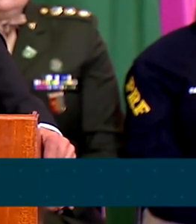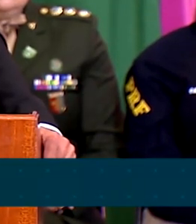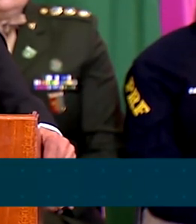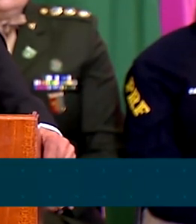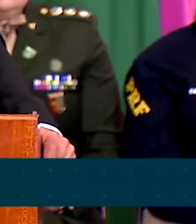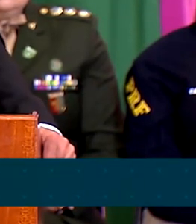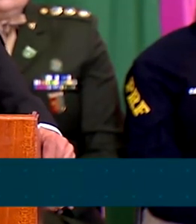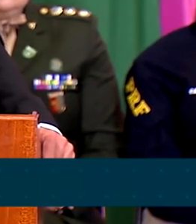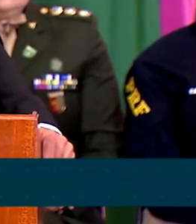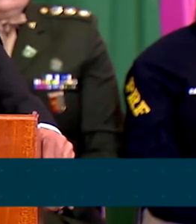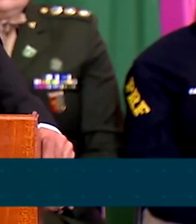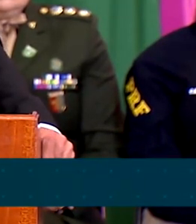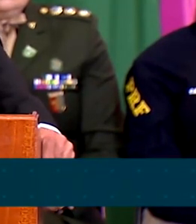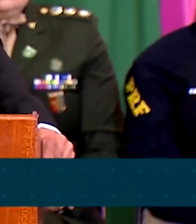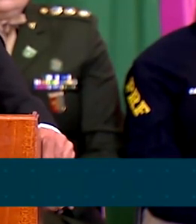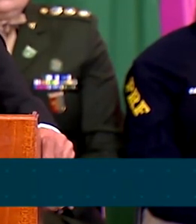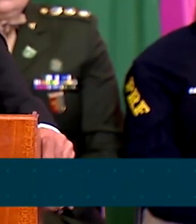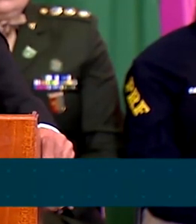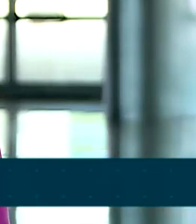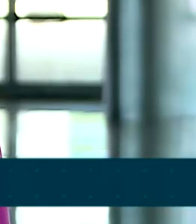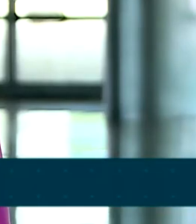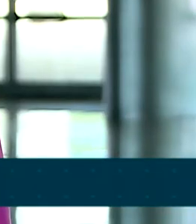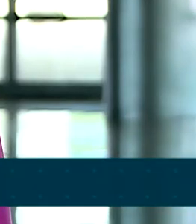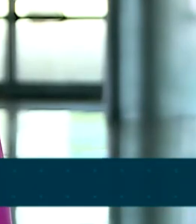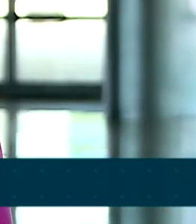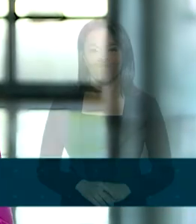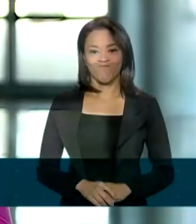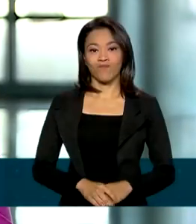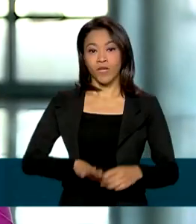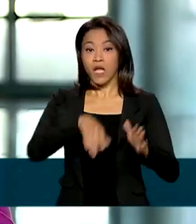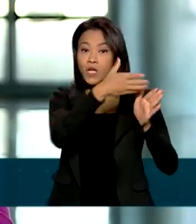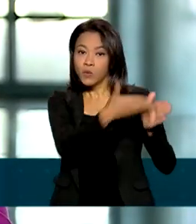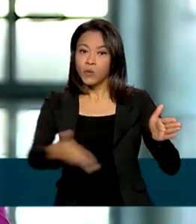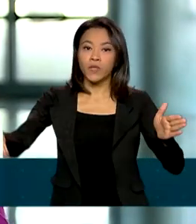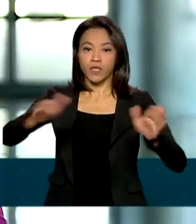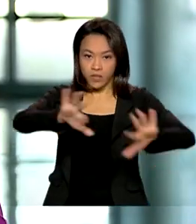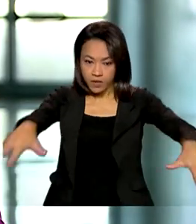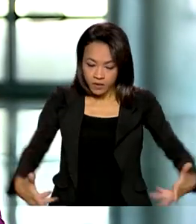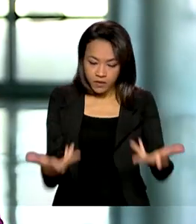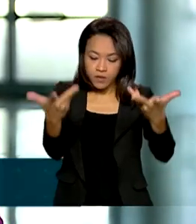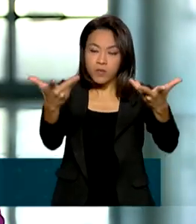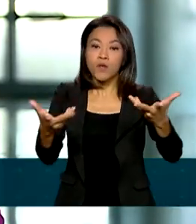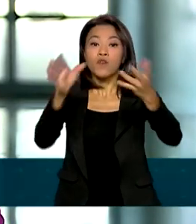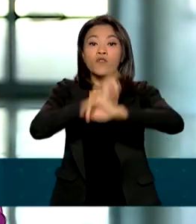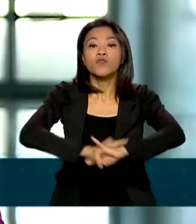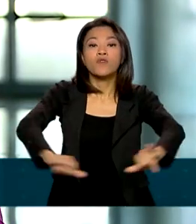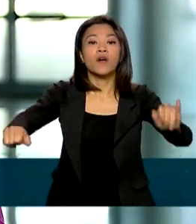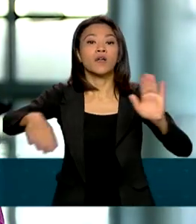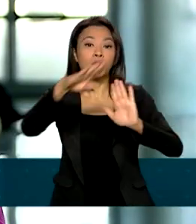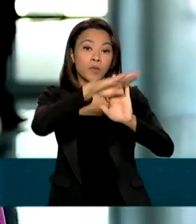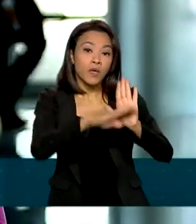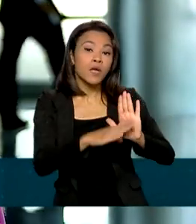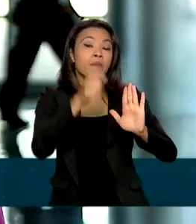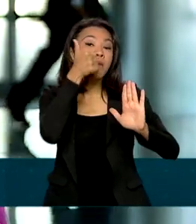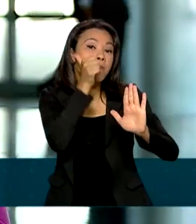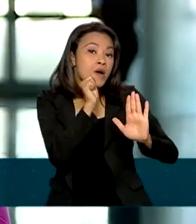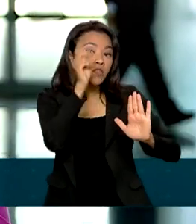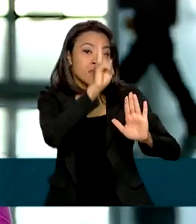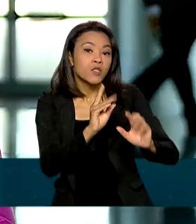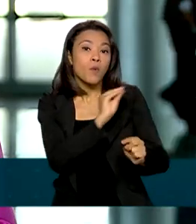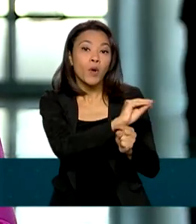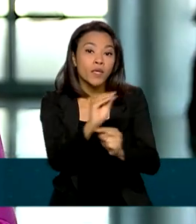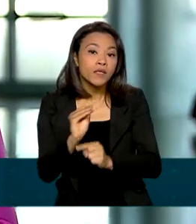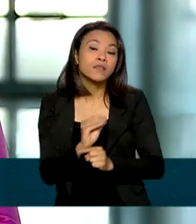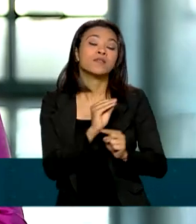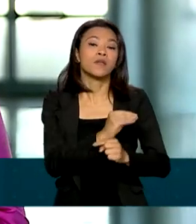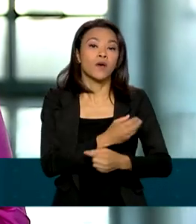aos seus filhos e filhas. Durante a cerimônia também foi lançado o programa Mães do Brasil, de proteção à gestação e